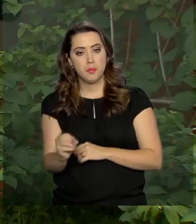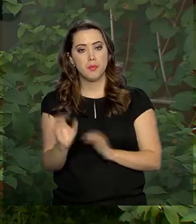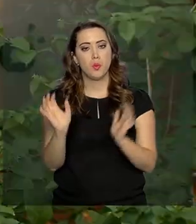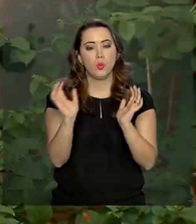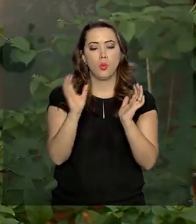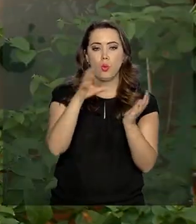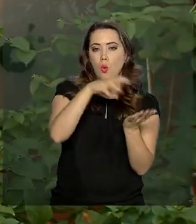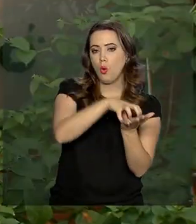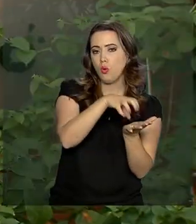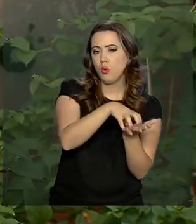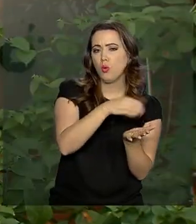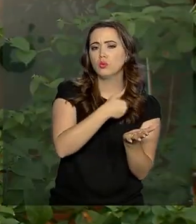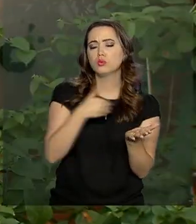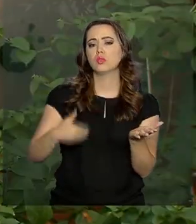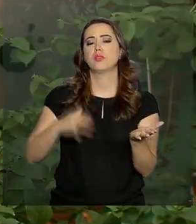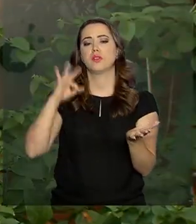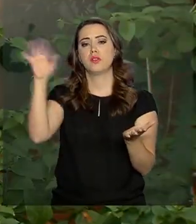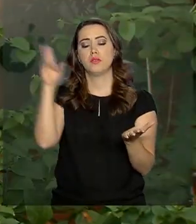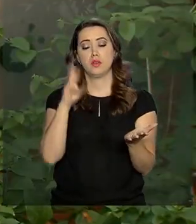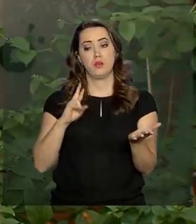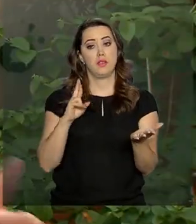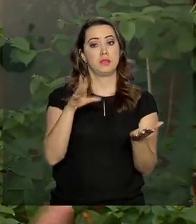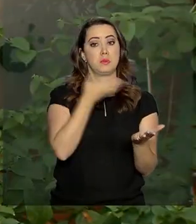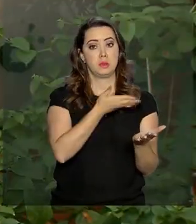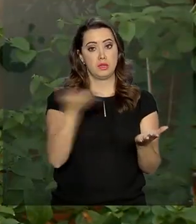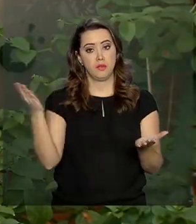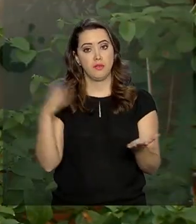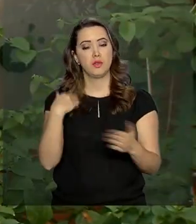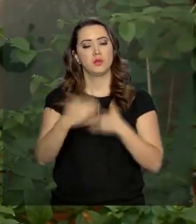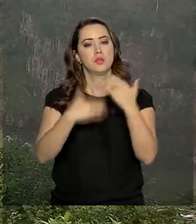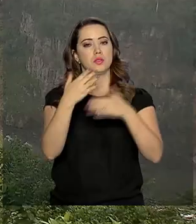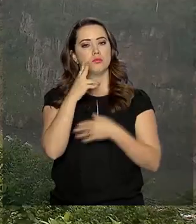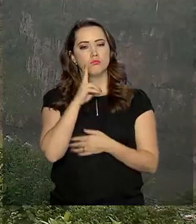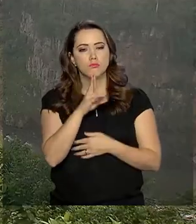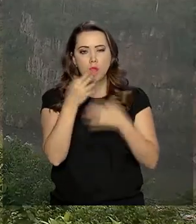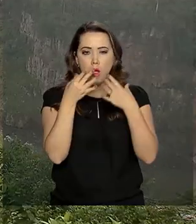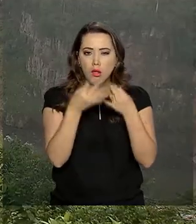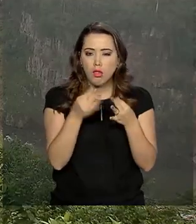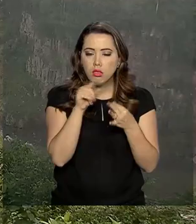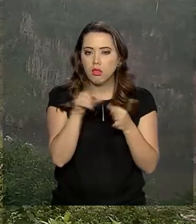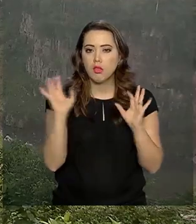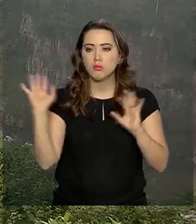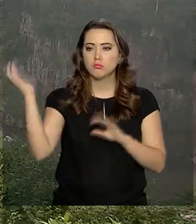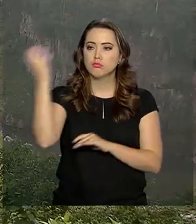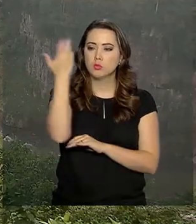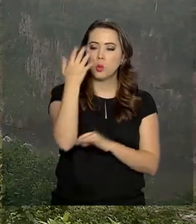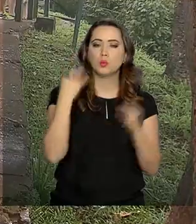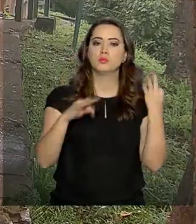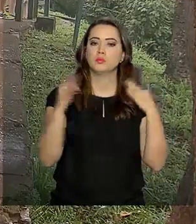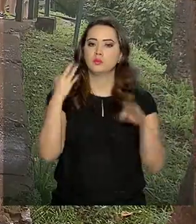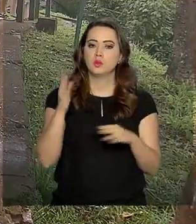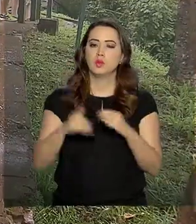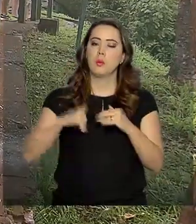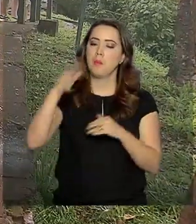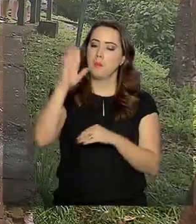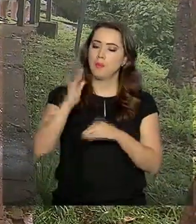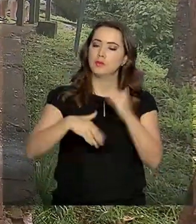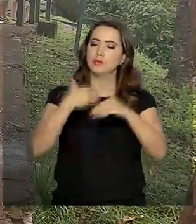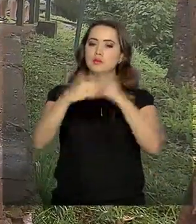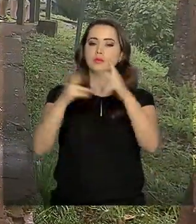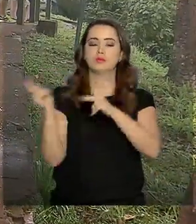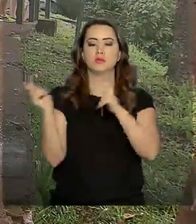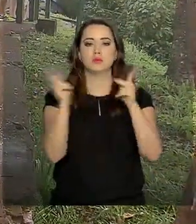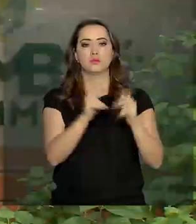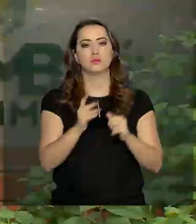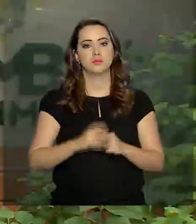federal, que é responsável pelos parques, O crescimento do interesse pelo ecoturismo ajudou a aumentar o número